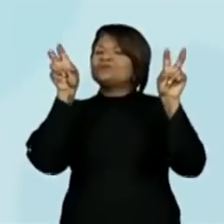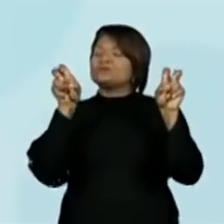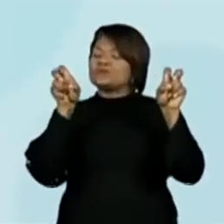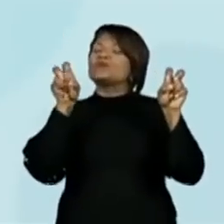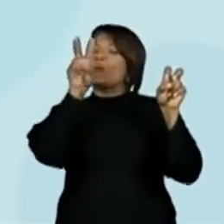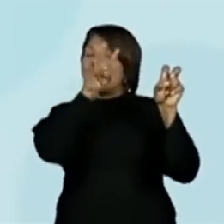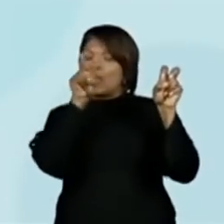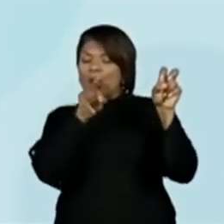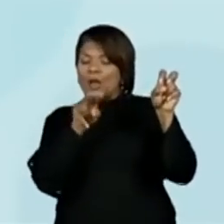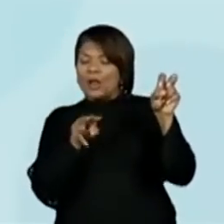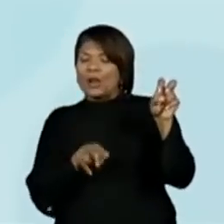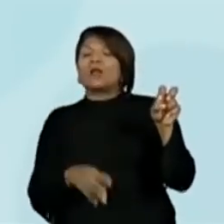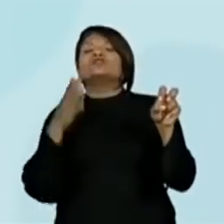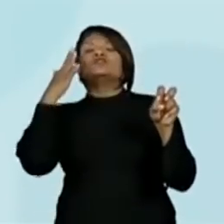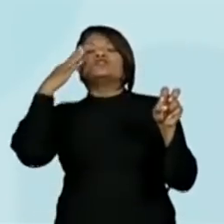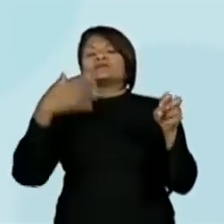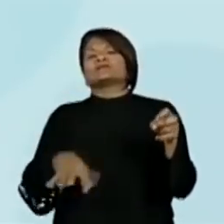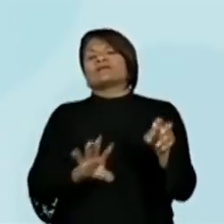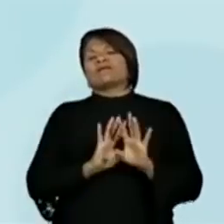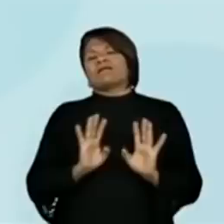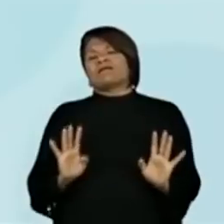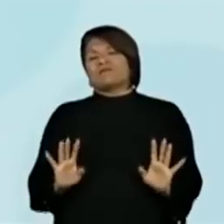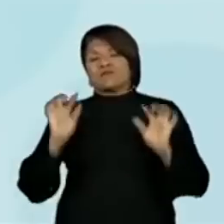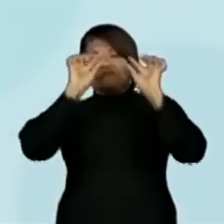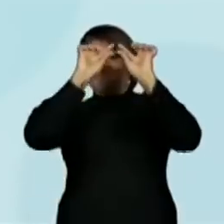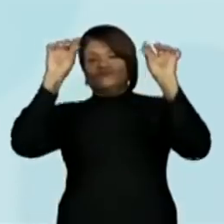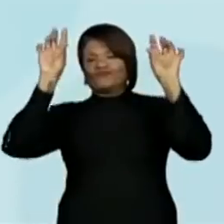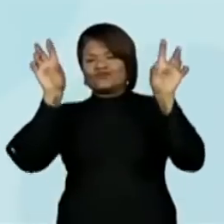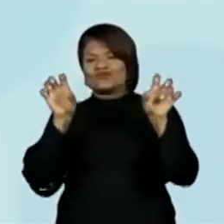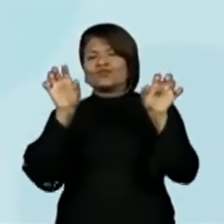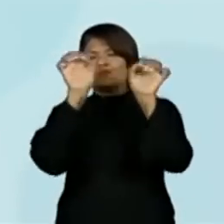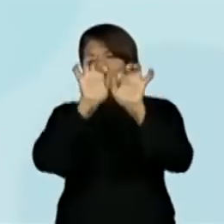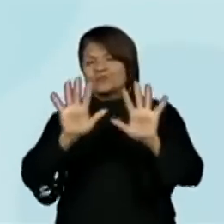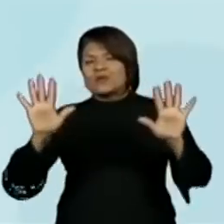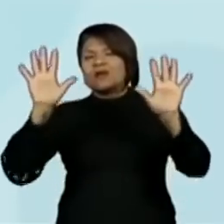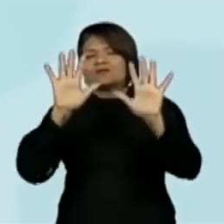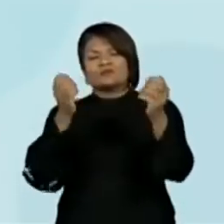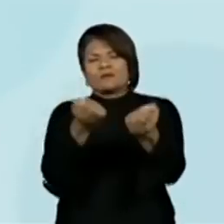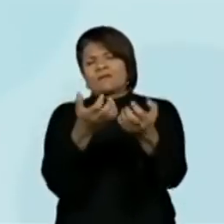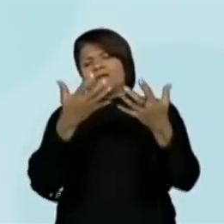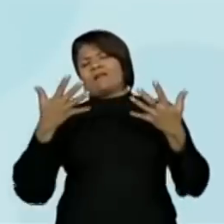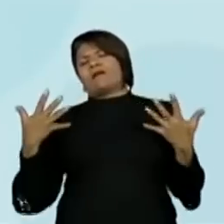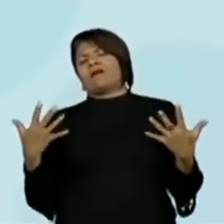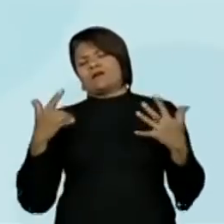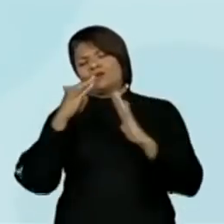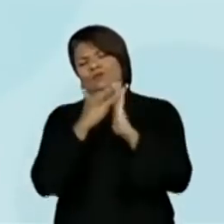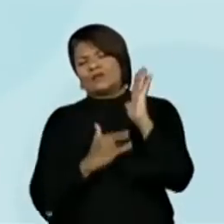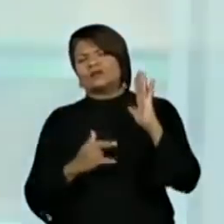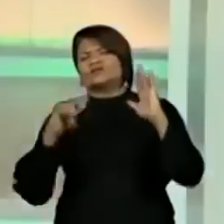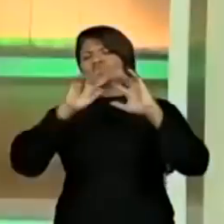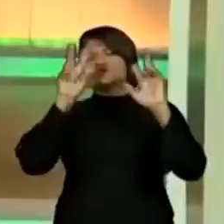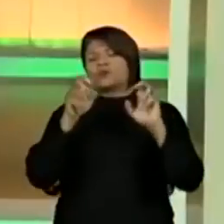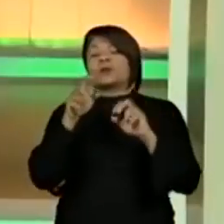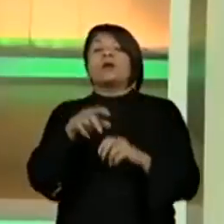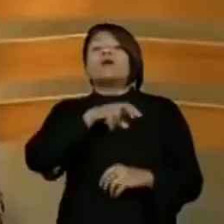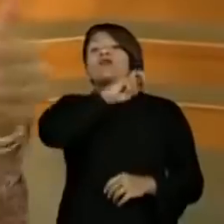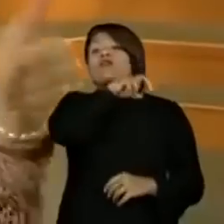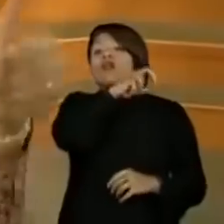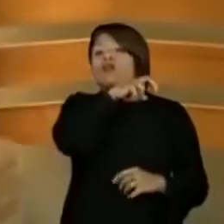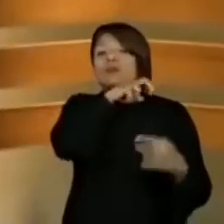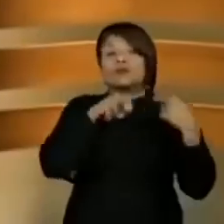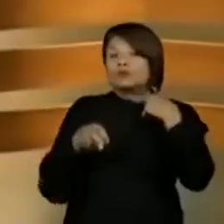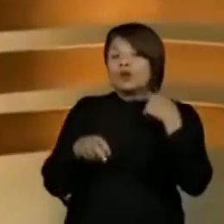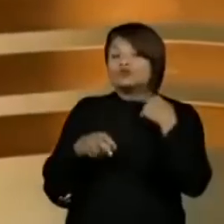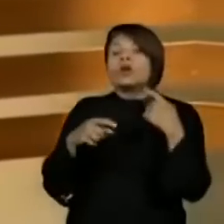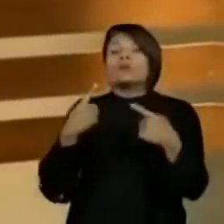vai conferindo, vai checando o título, a imagem. Aqui está bem claro. Professor, por que não pode ser cobra? Cobra é um